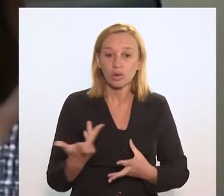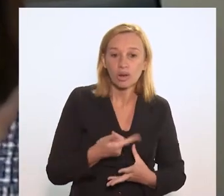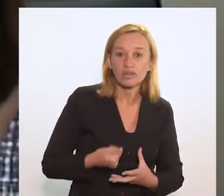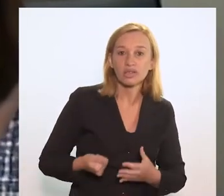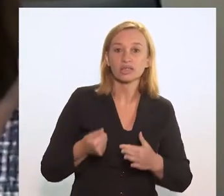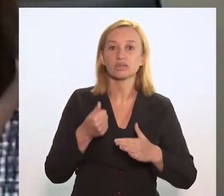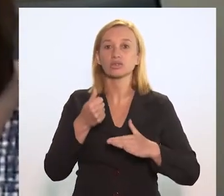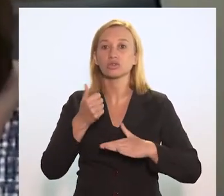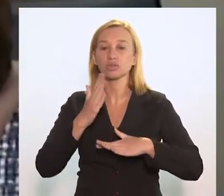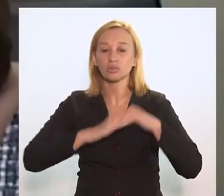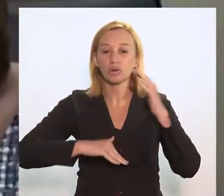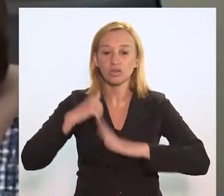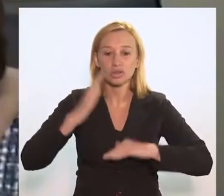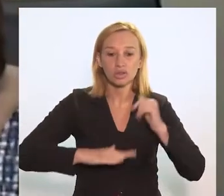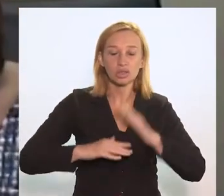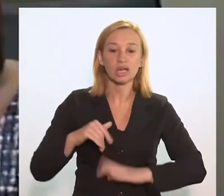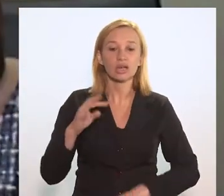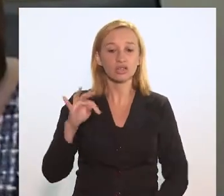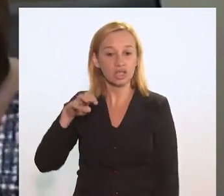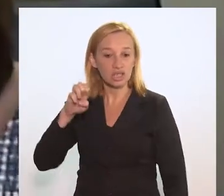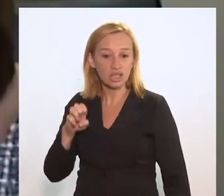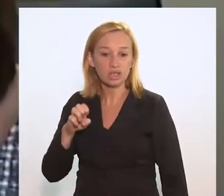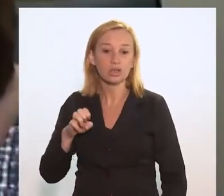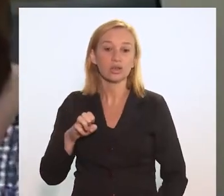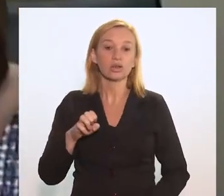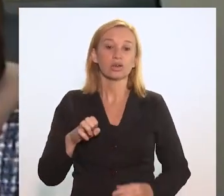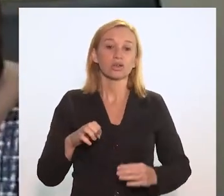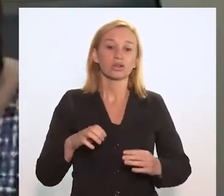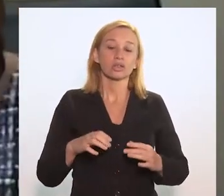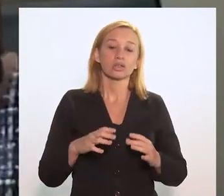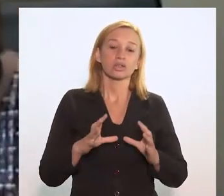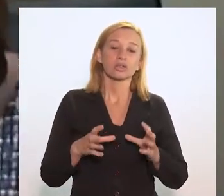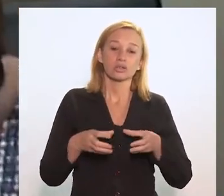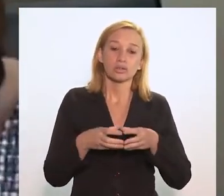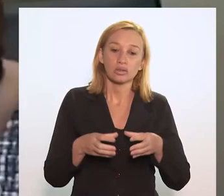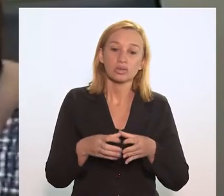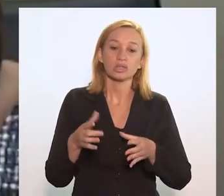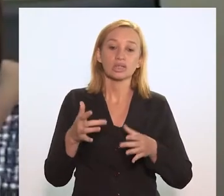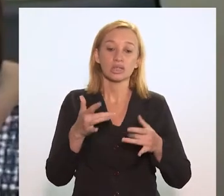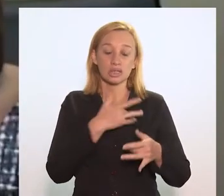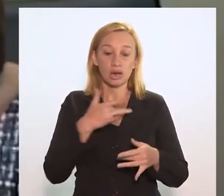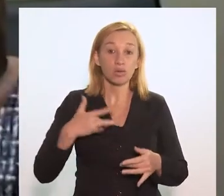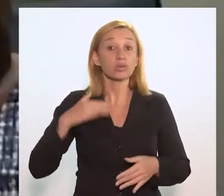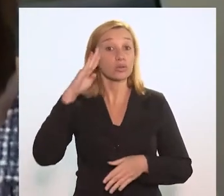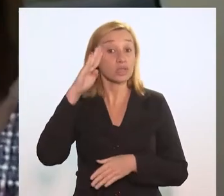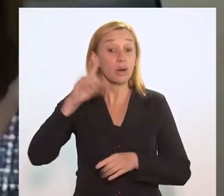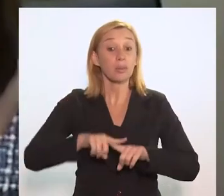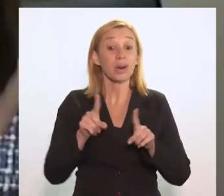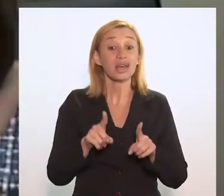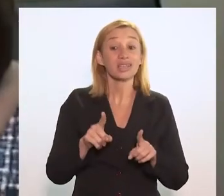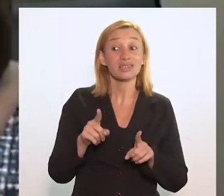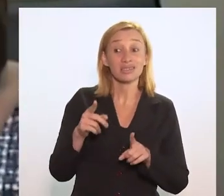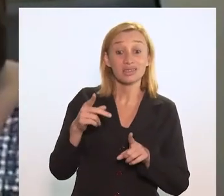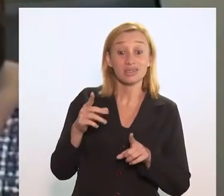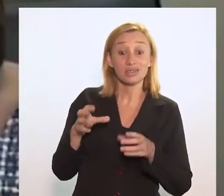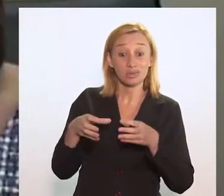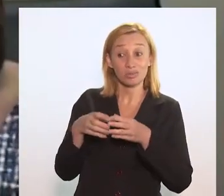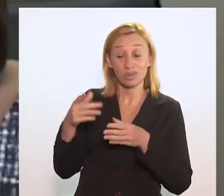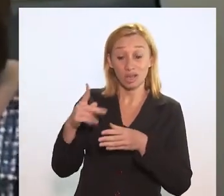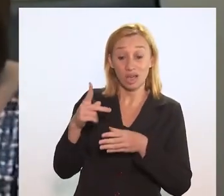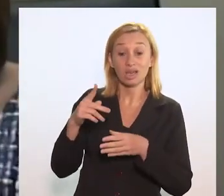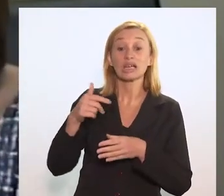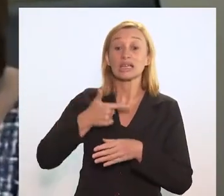qualificação dos profissionais, os agentes comunitários de saúde são fundamentais, mas muitos deles,